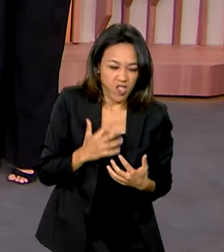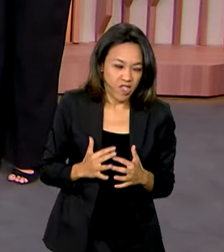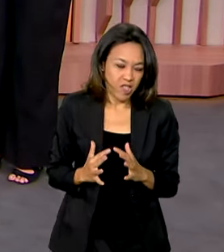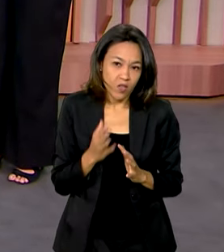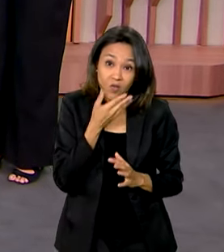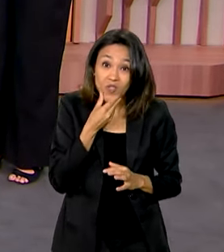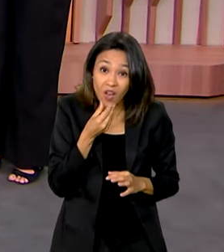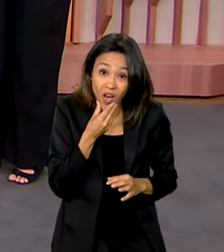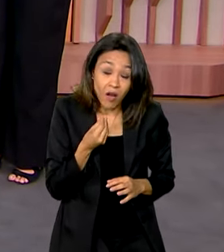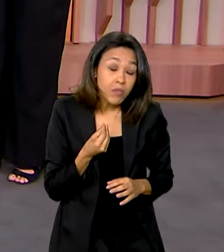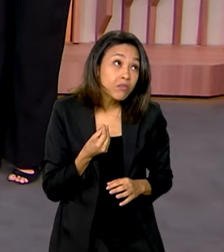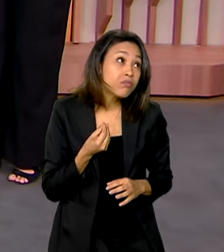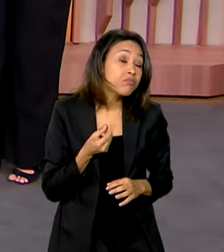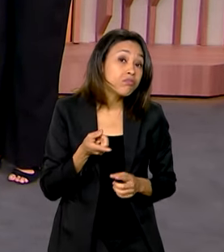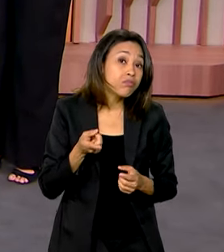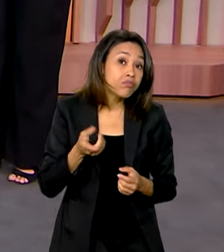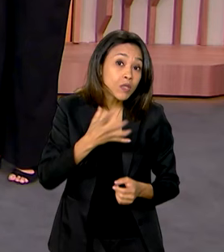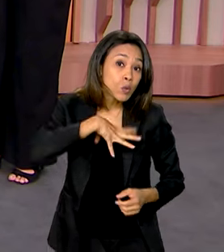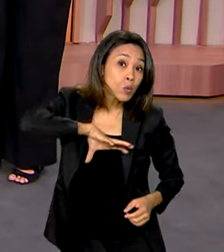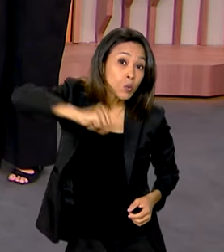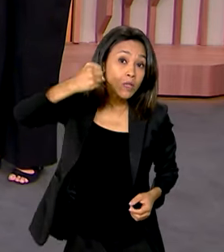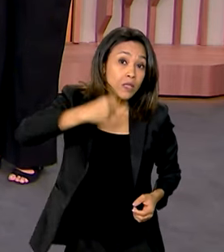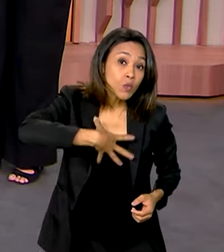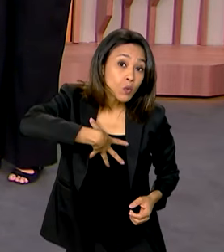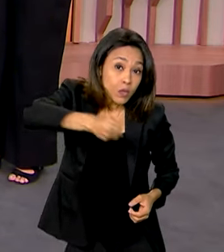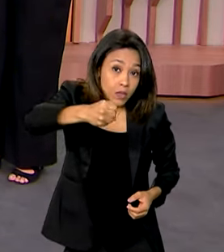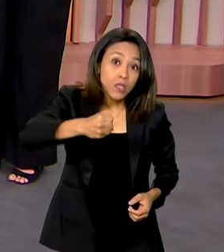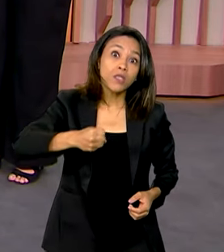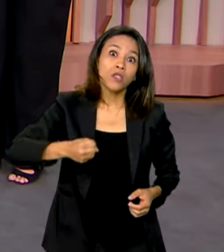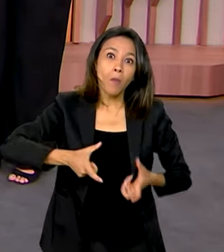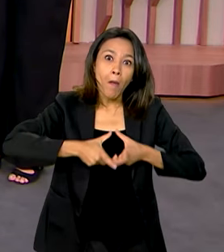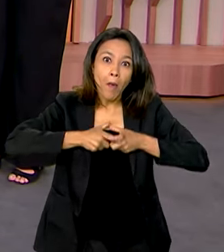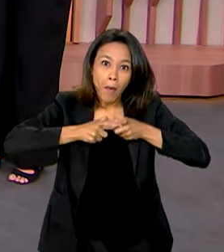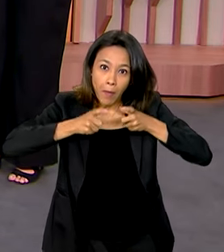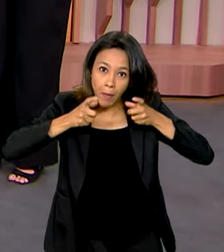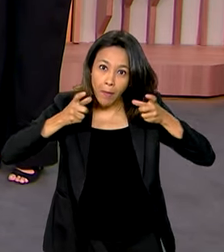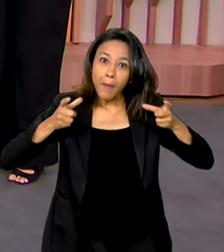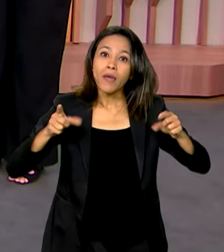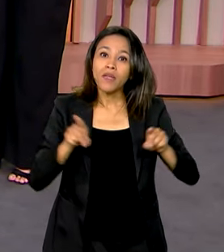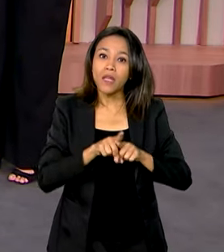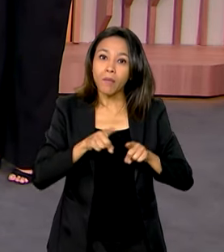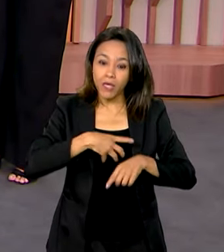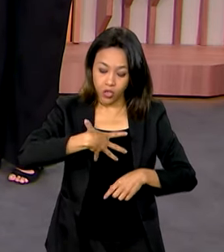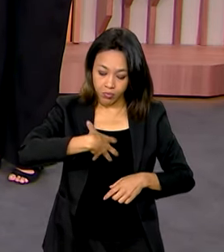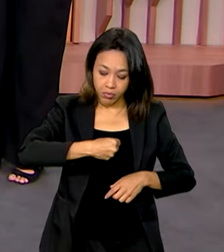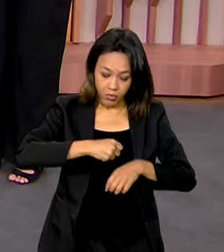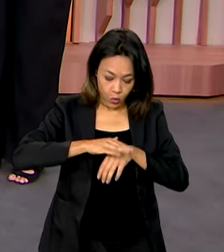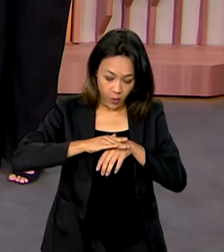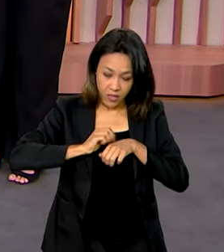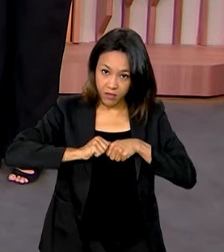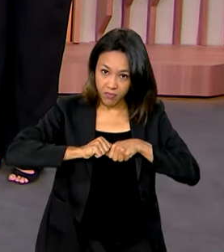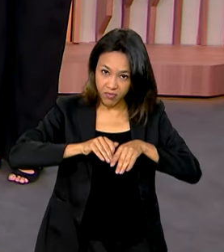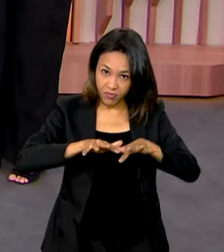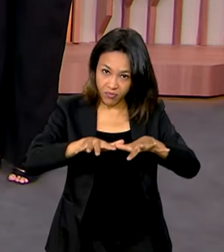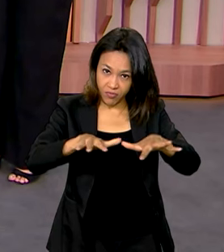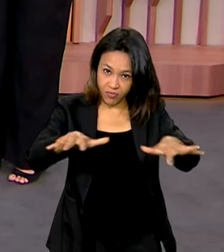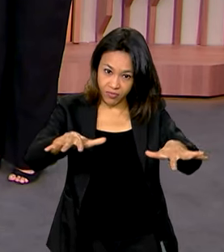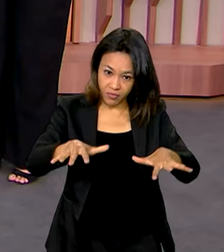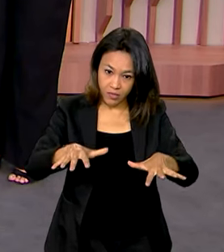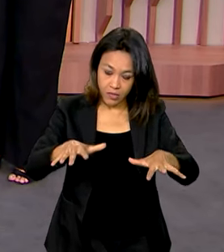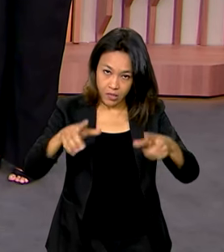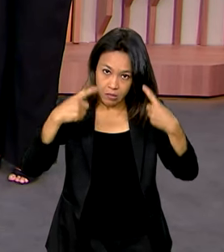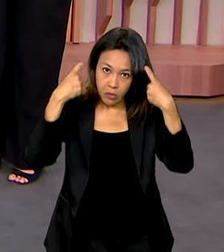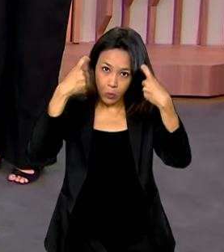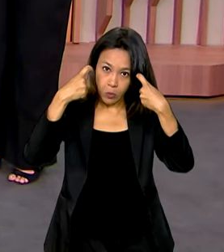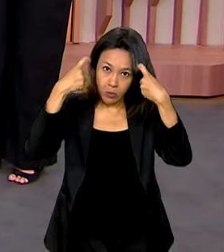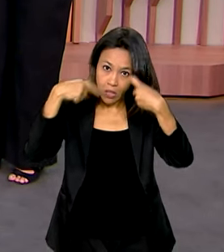uma alta taxa de suicídio e também de transmissão de doenças. Então, isso é um dado muito